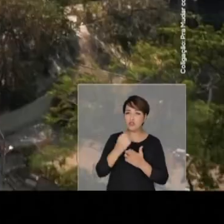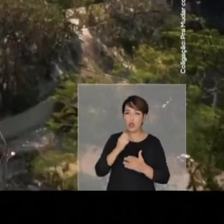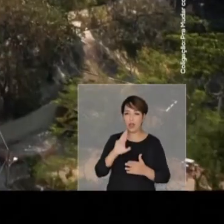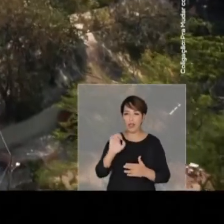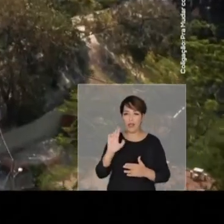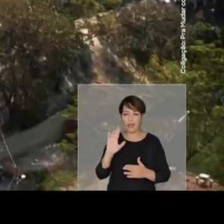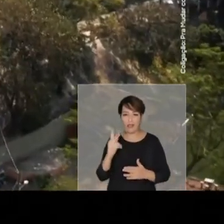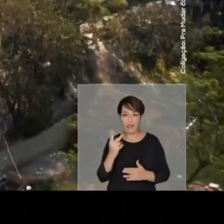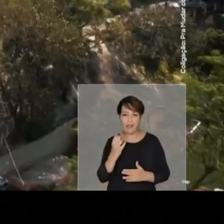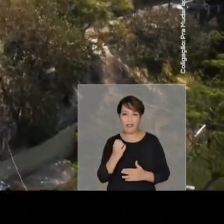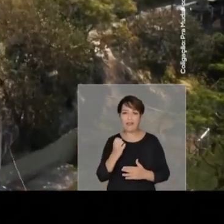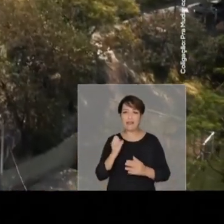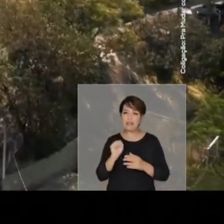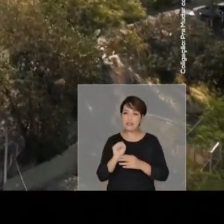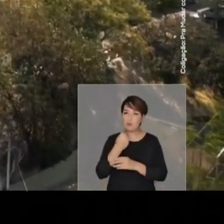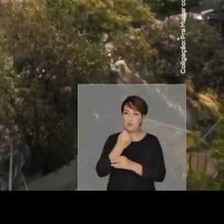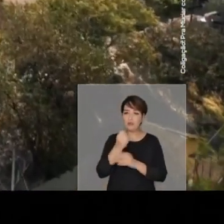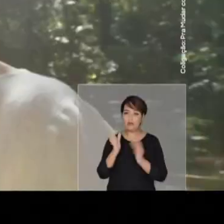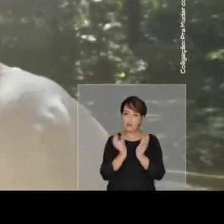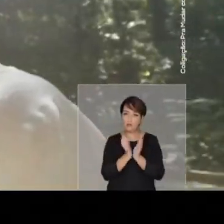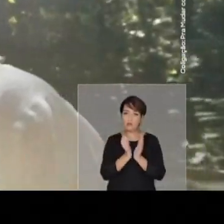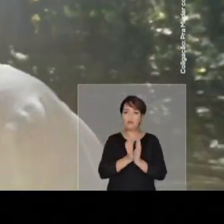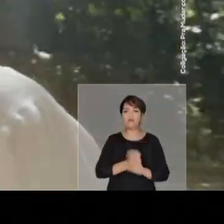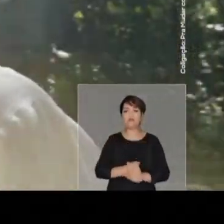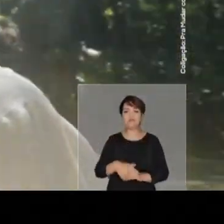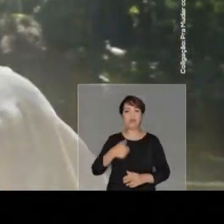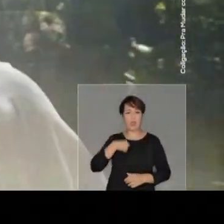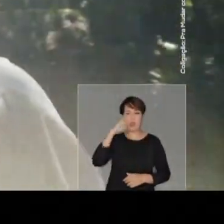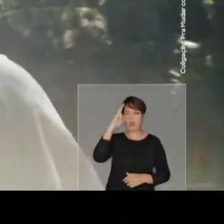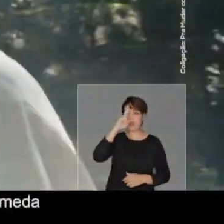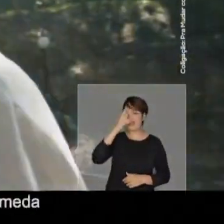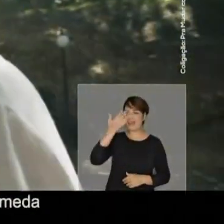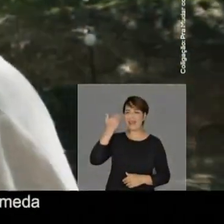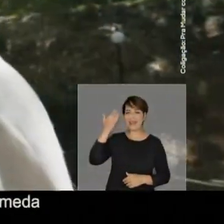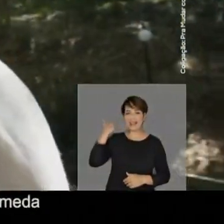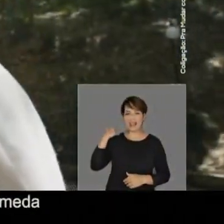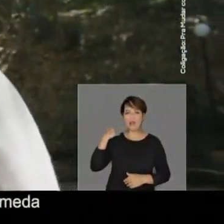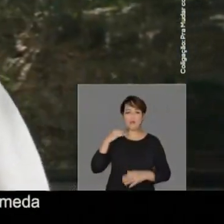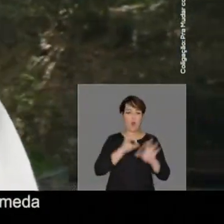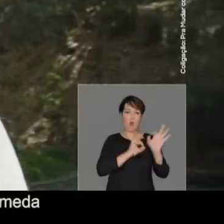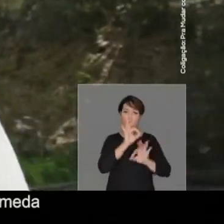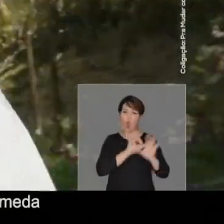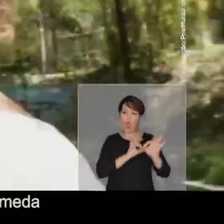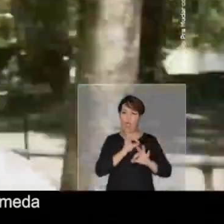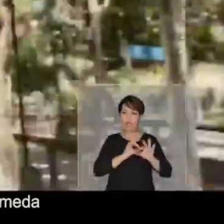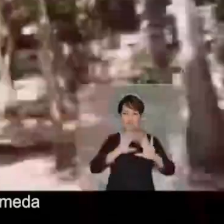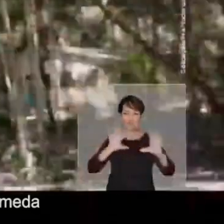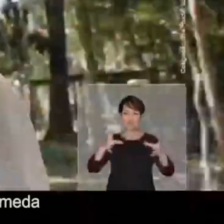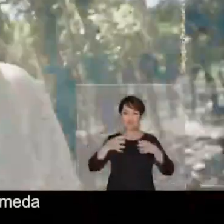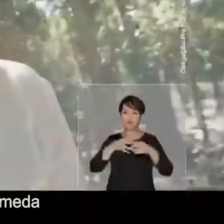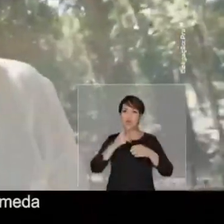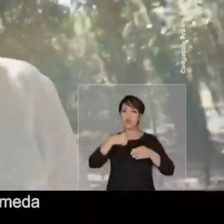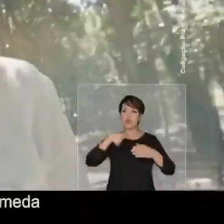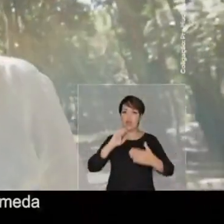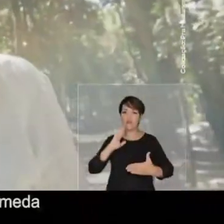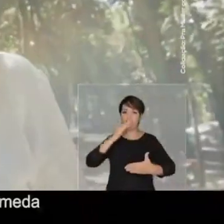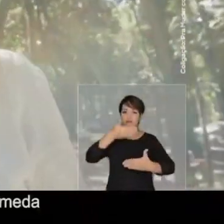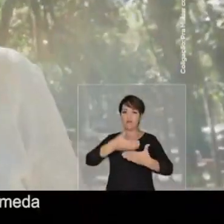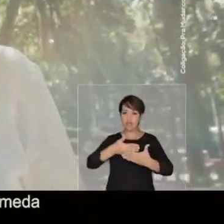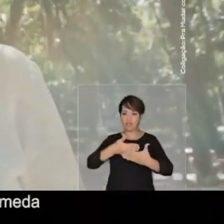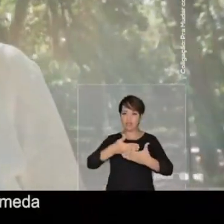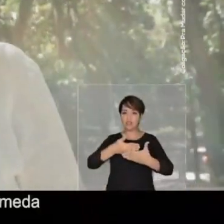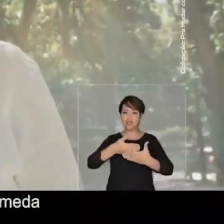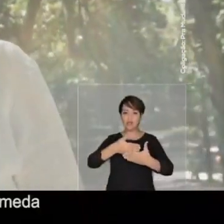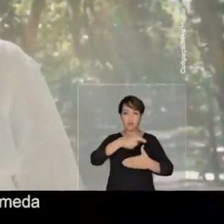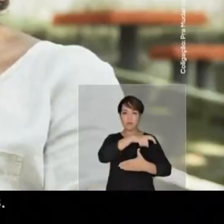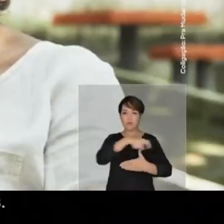creche, segurança na comunidade. Eu lembro muito bem, ele organizou um ato em que nós fechamos